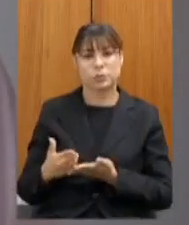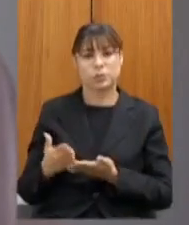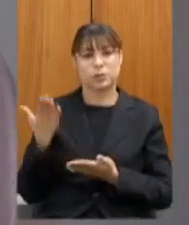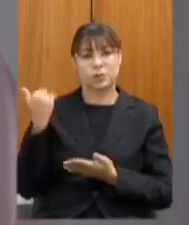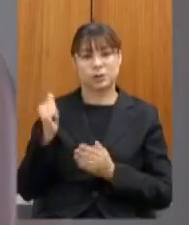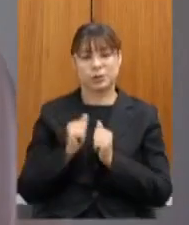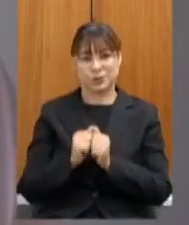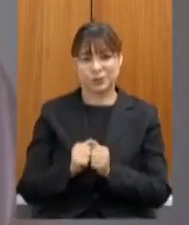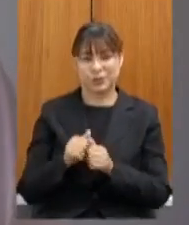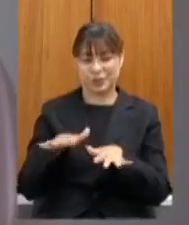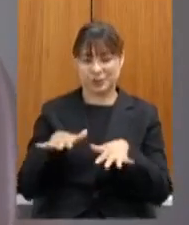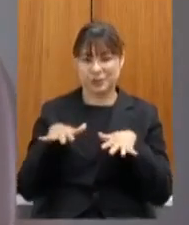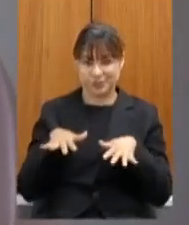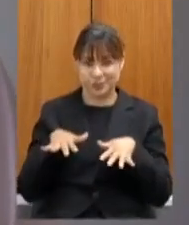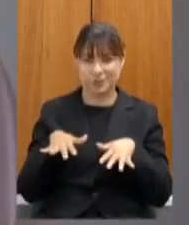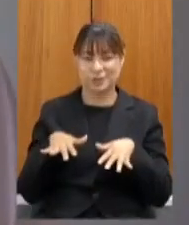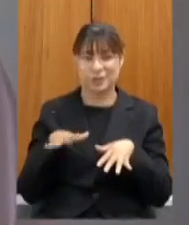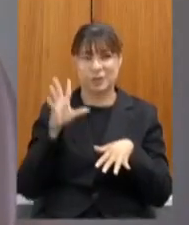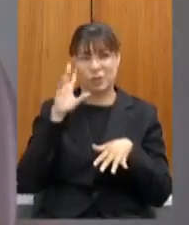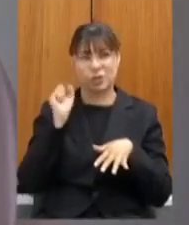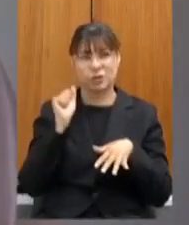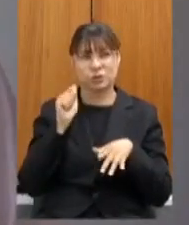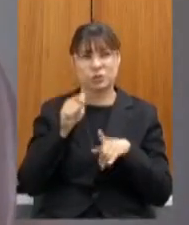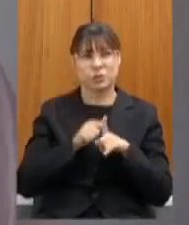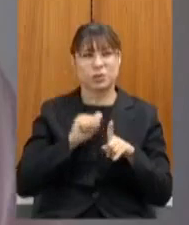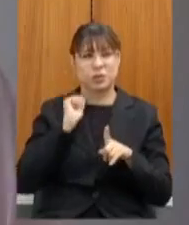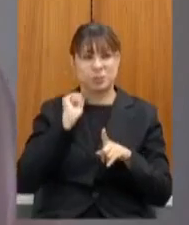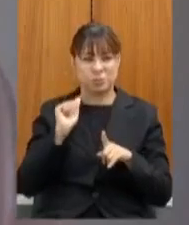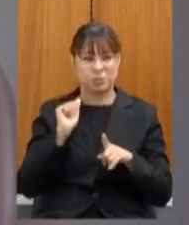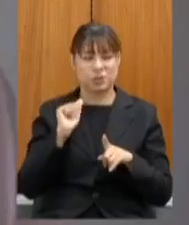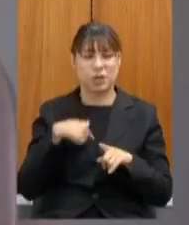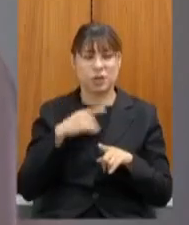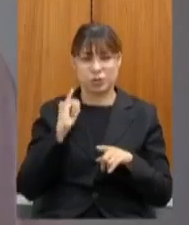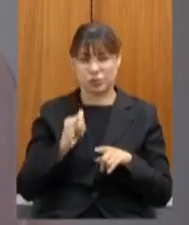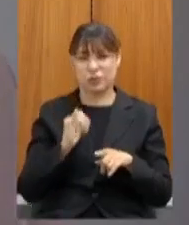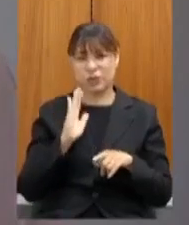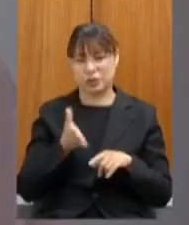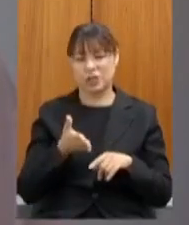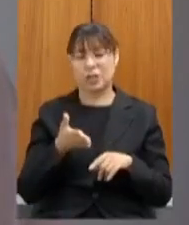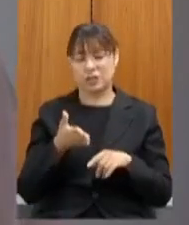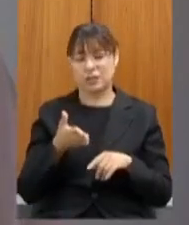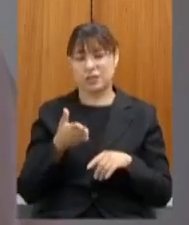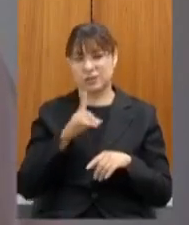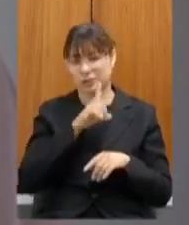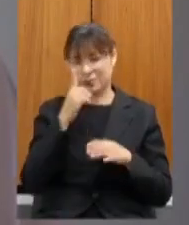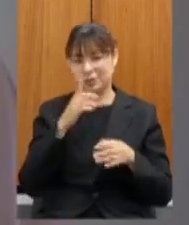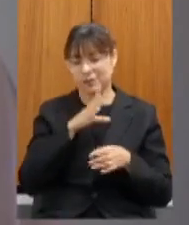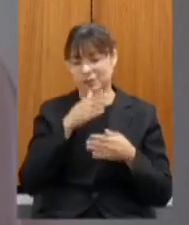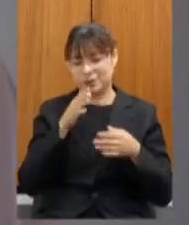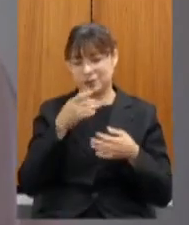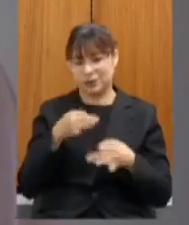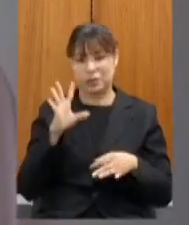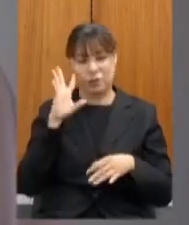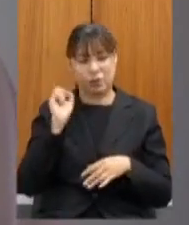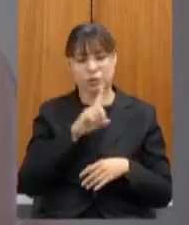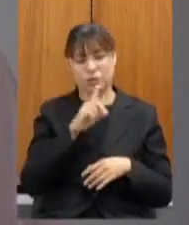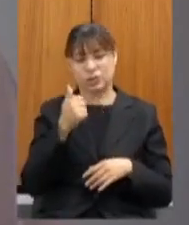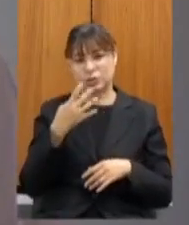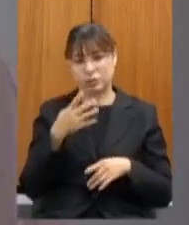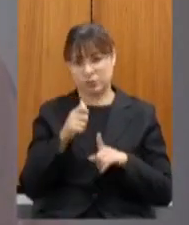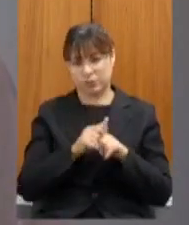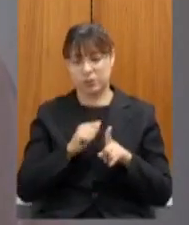naquela audiência se não me engano em abril eu falei da data específica acho que foi em abril 14 de abril se não me engano